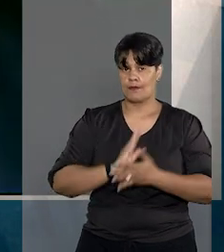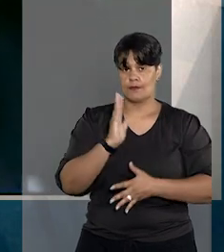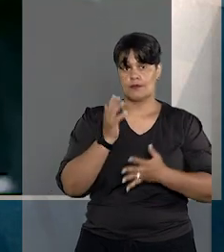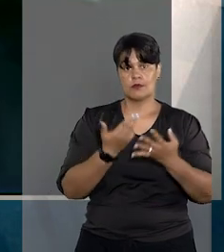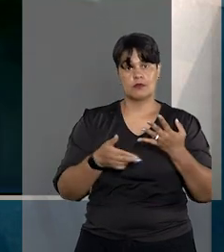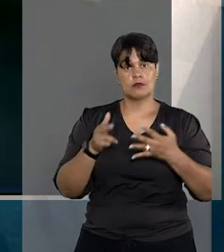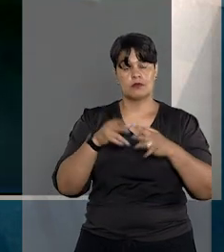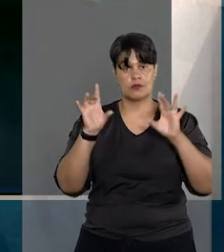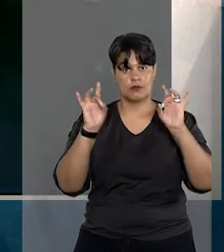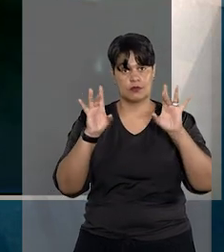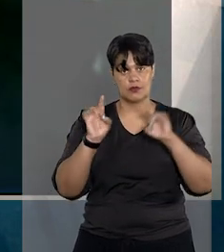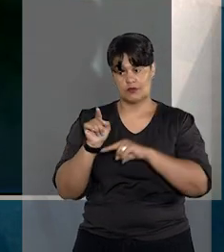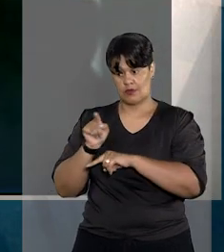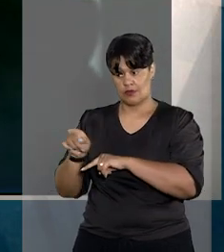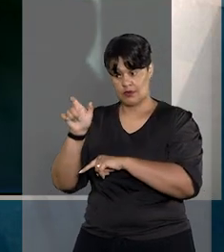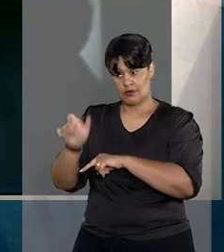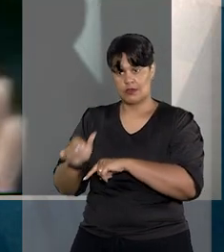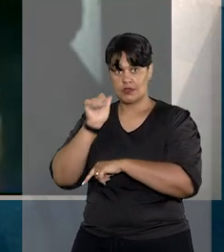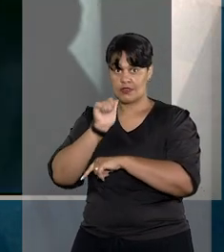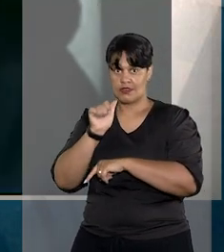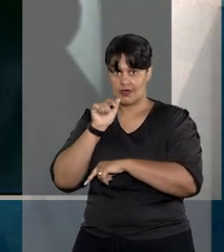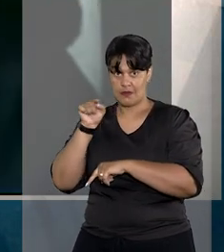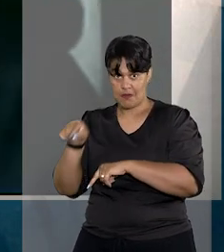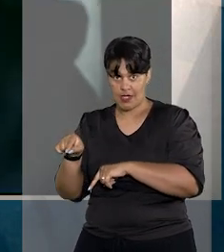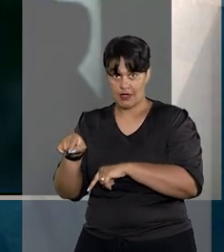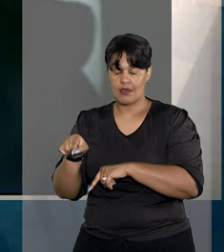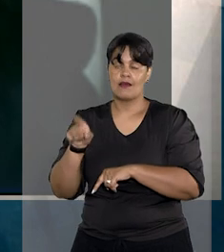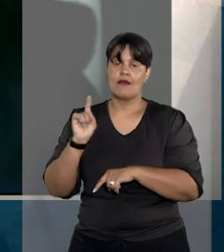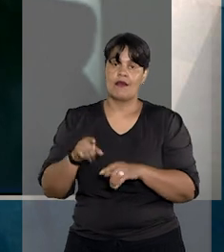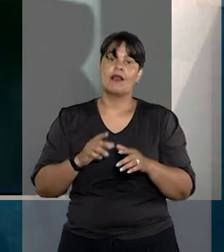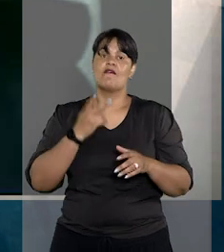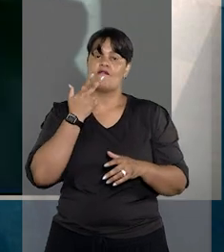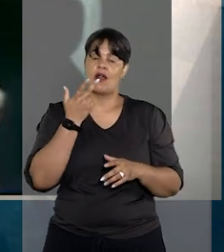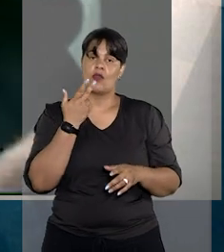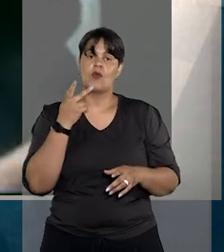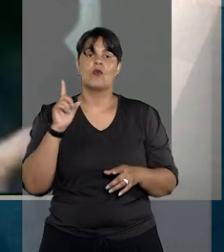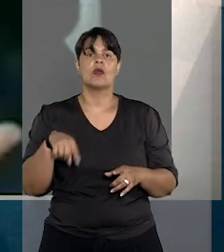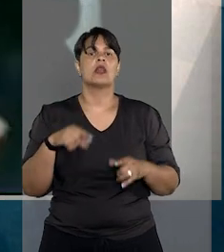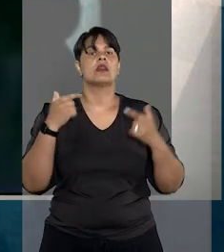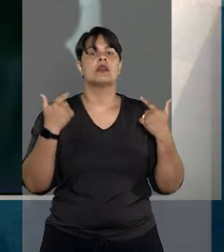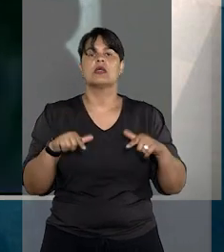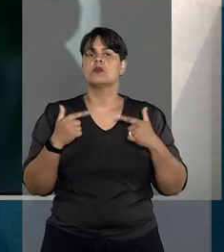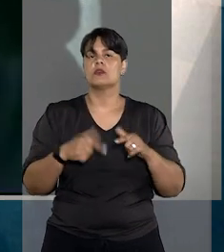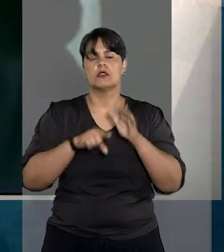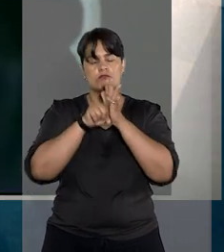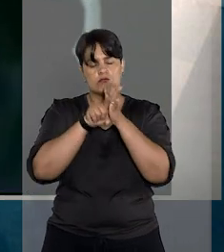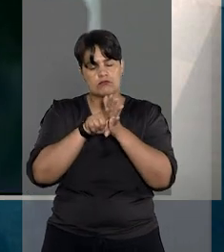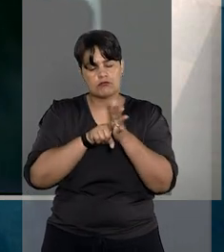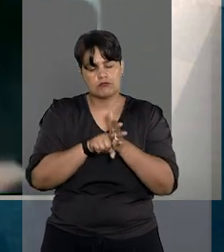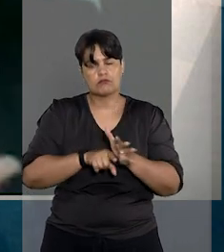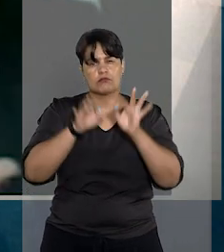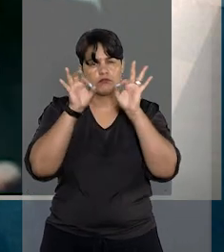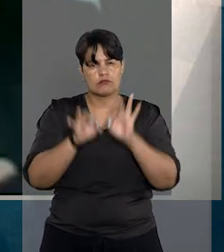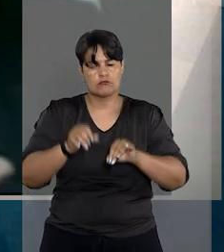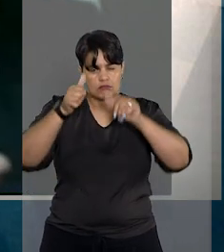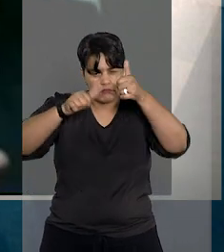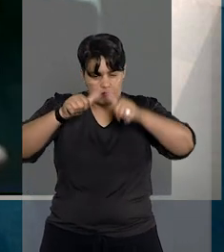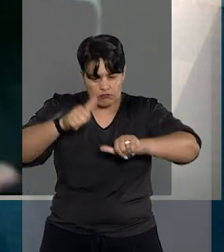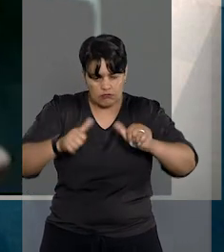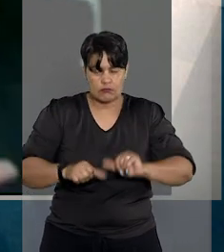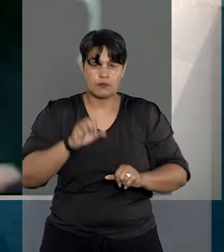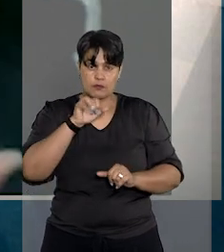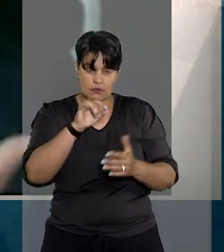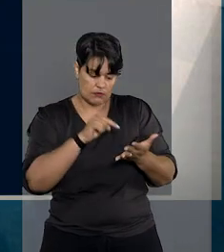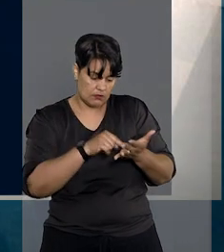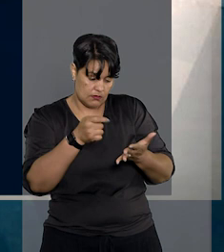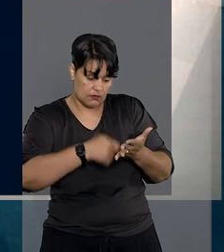recurso especial da irmã excluída da herança, a ministra ressaltou ainda que não houve apuração adequada sobre a veracidade da